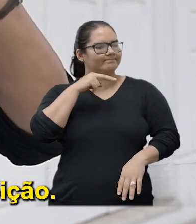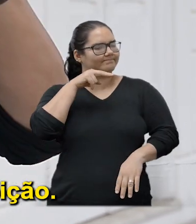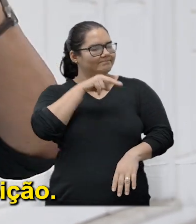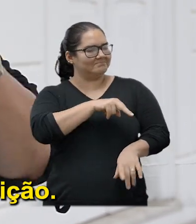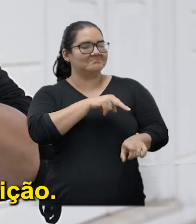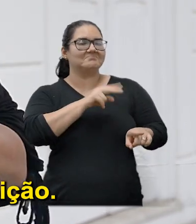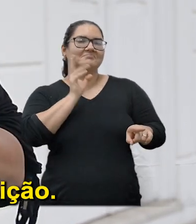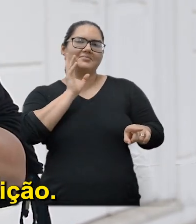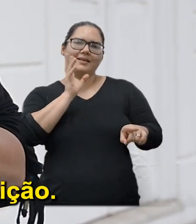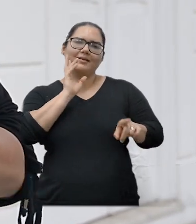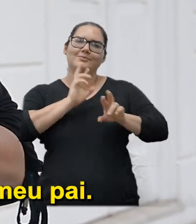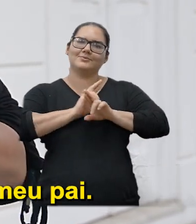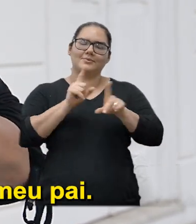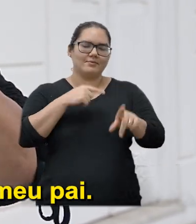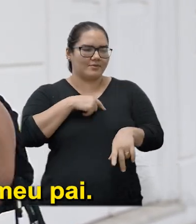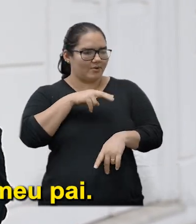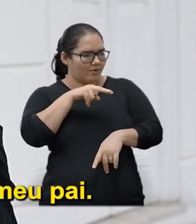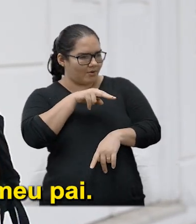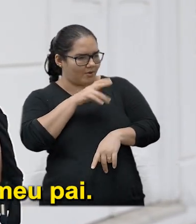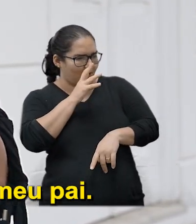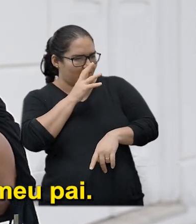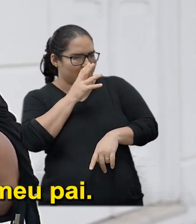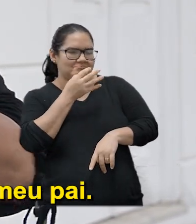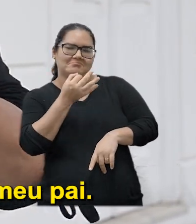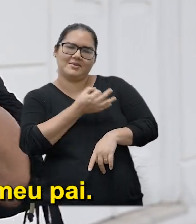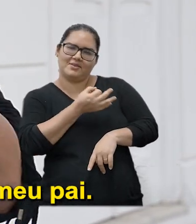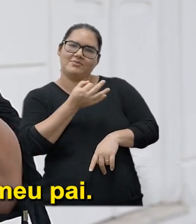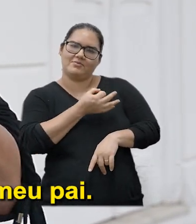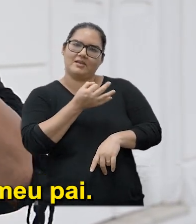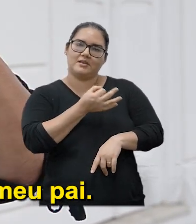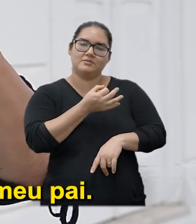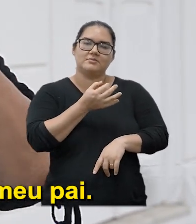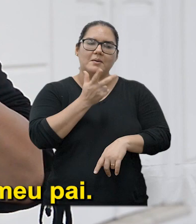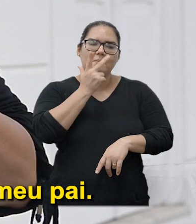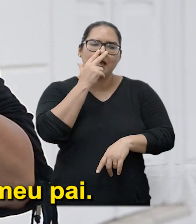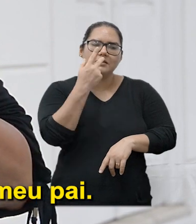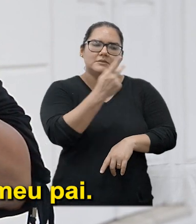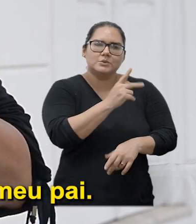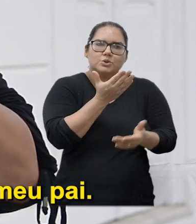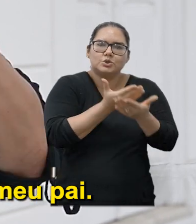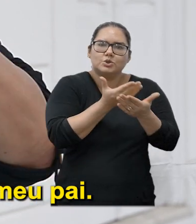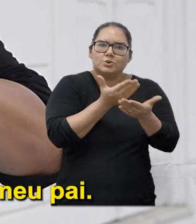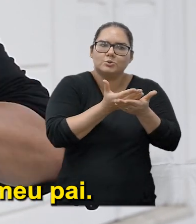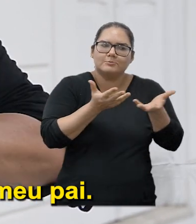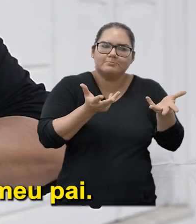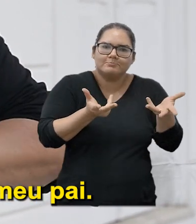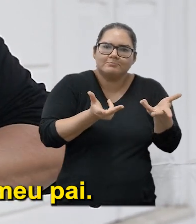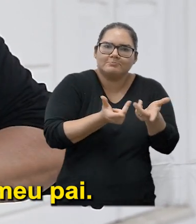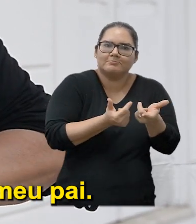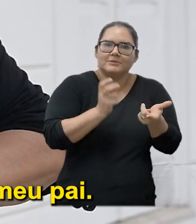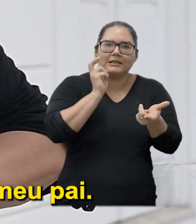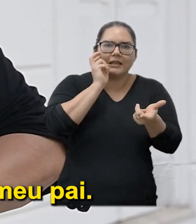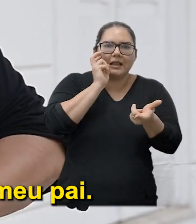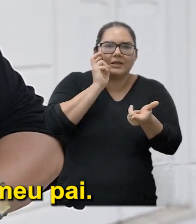Uma perfeição Tinha uma ciência Naquele gesto inteligente Do meu pai